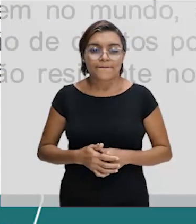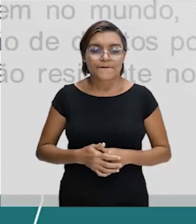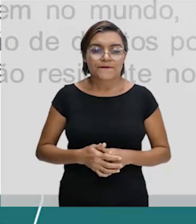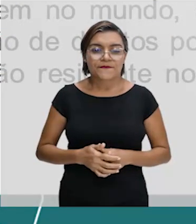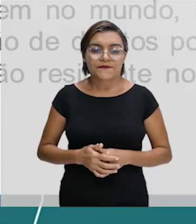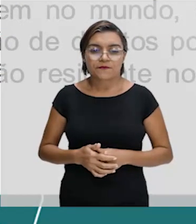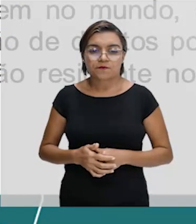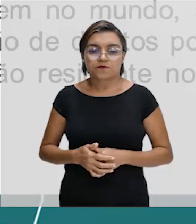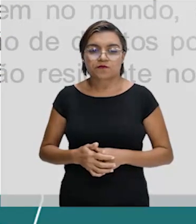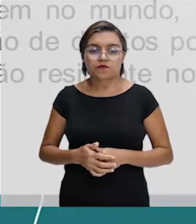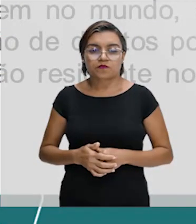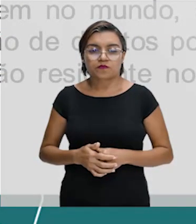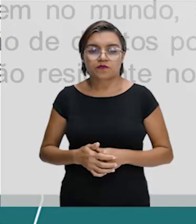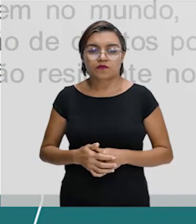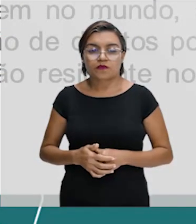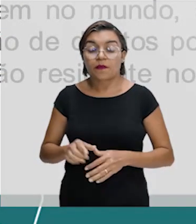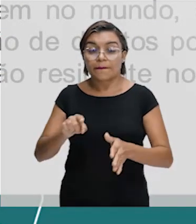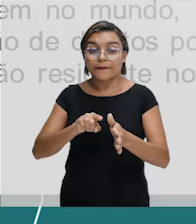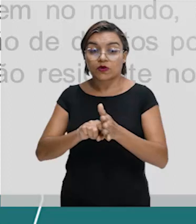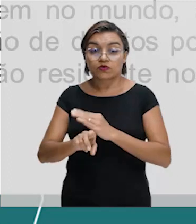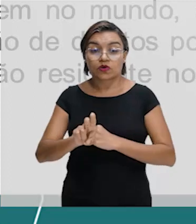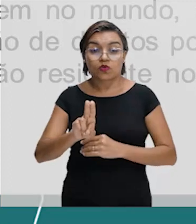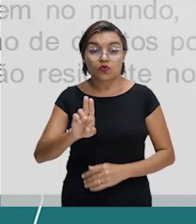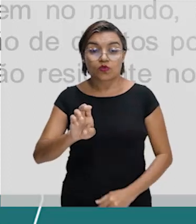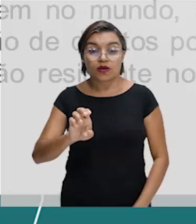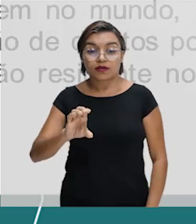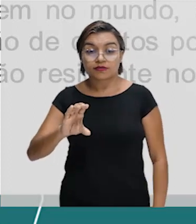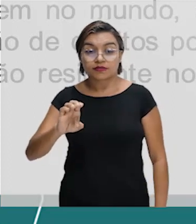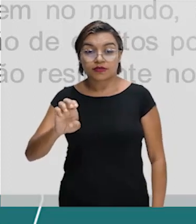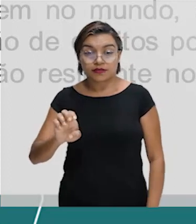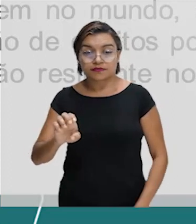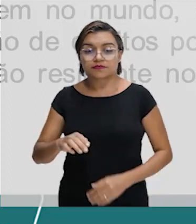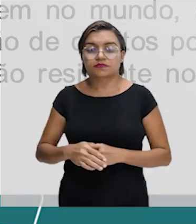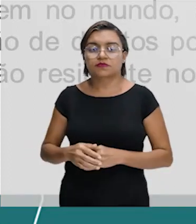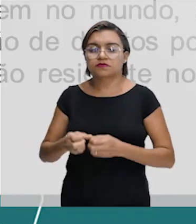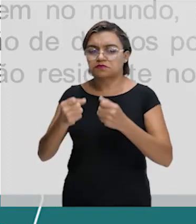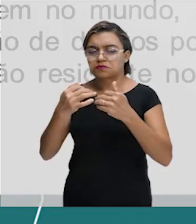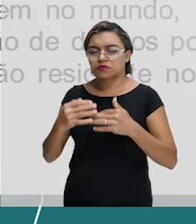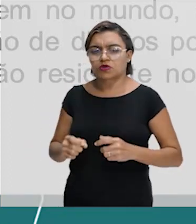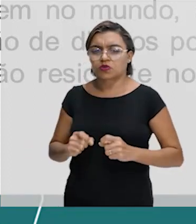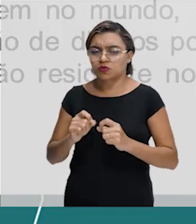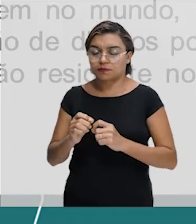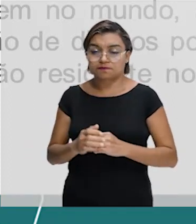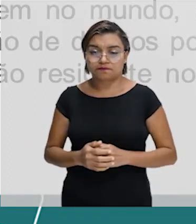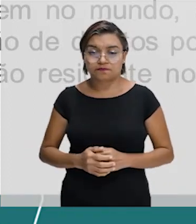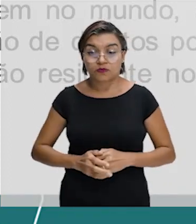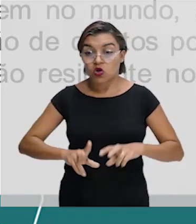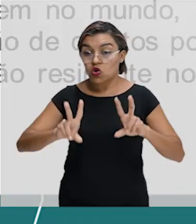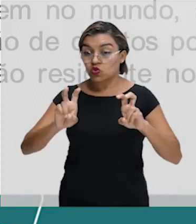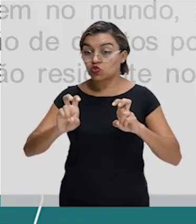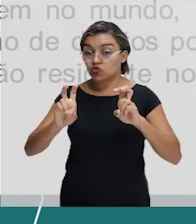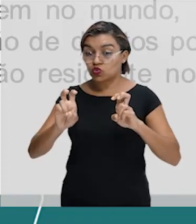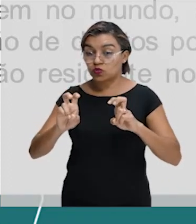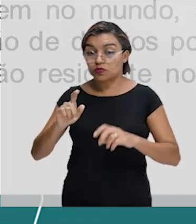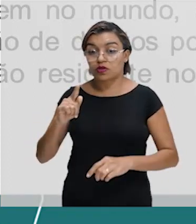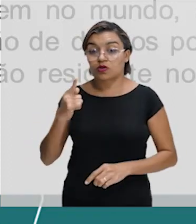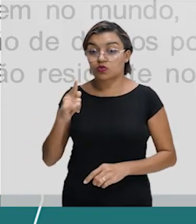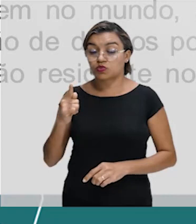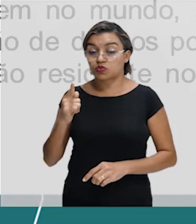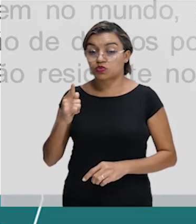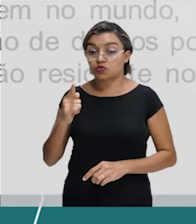questão da Universidade Estadual do Ceará, de 2018. Olha o que ela fala. Sobre a desigualdade geográfica